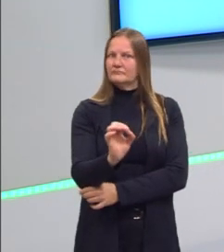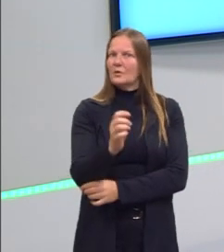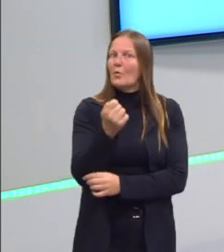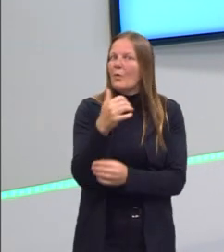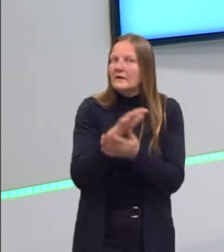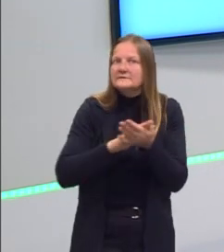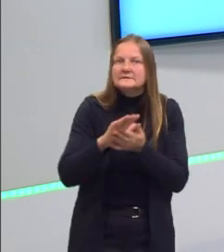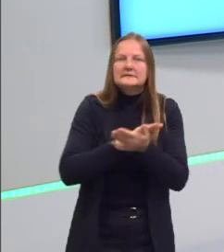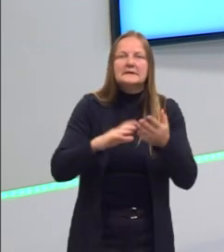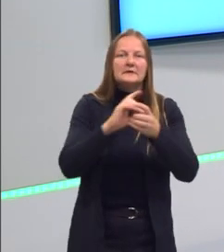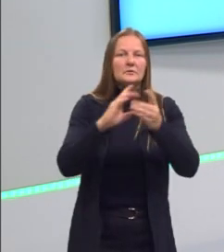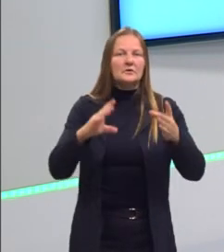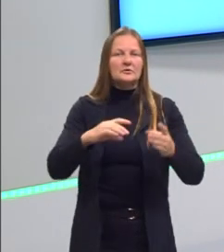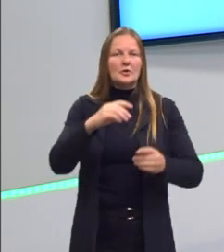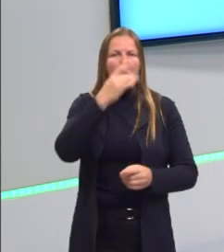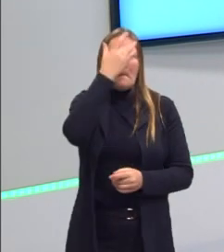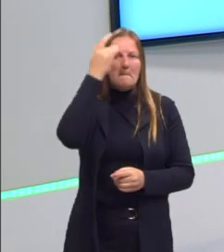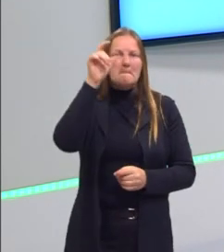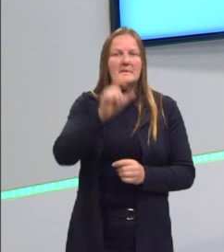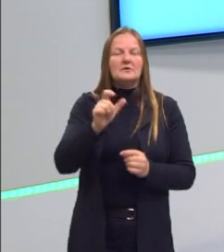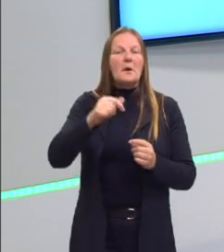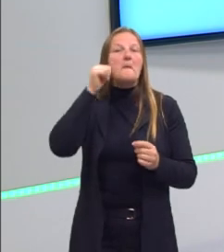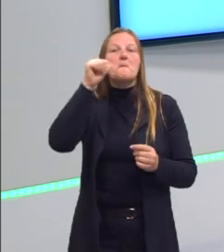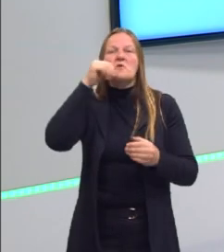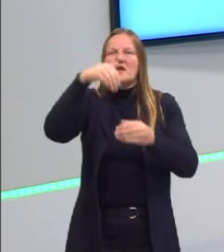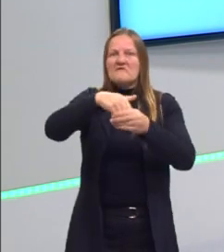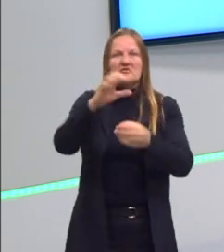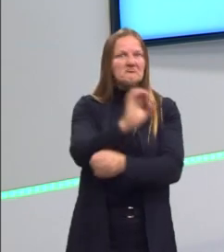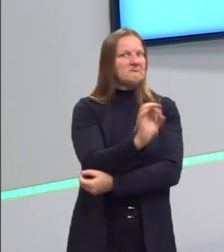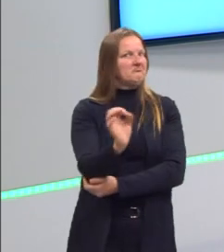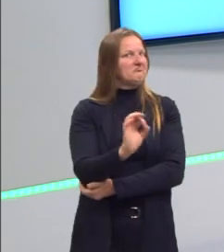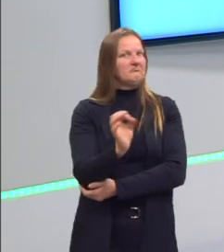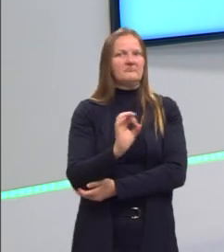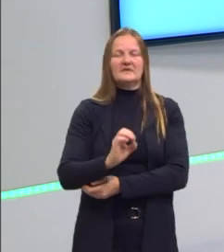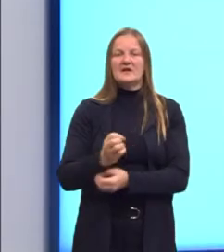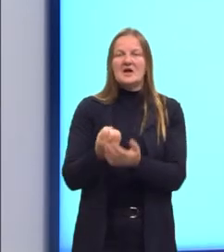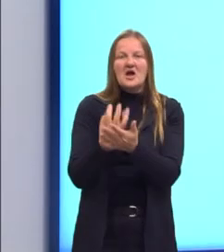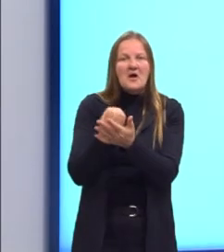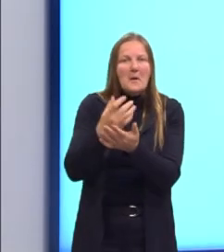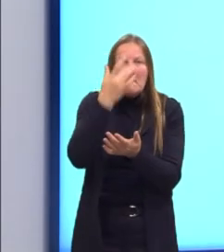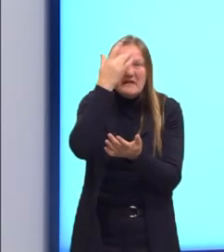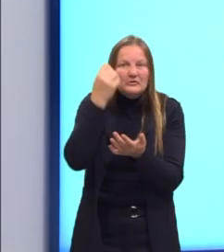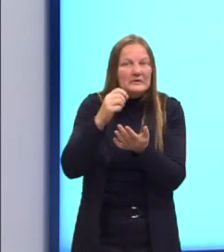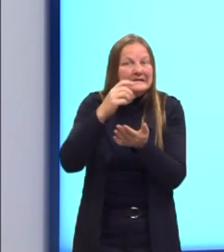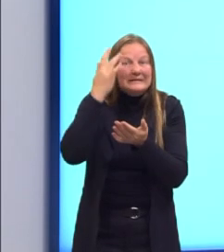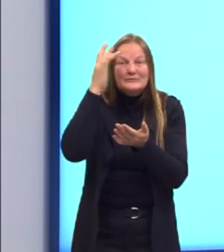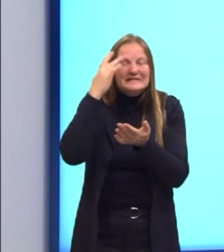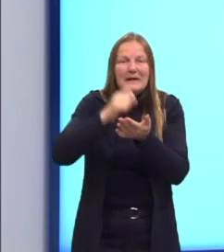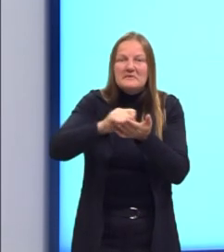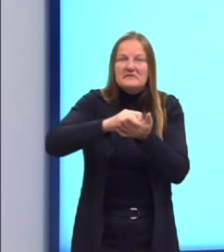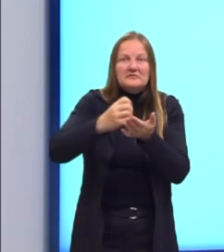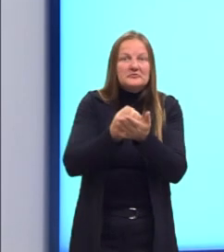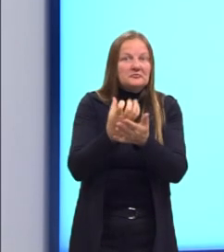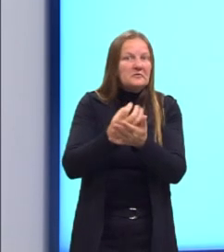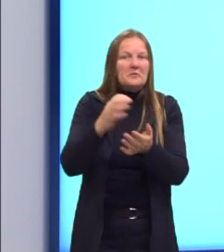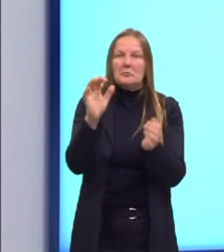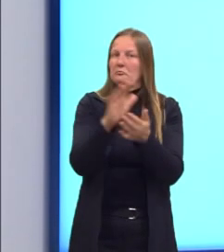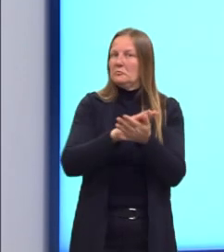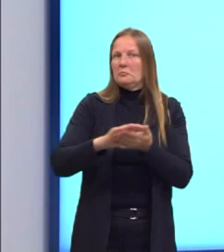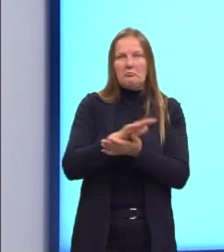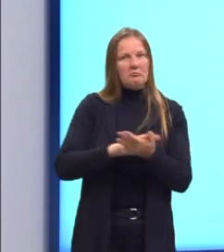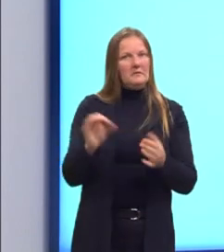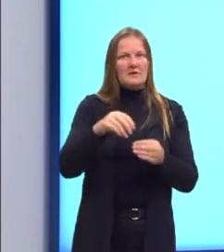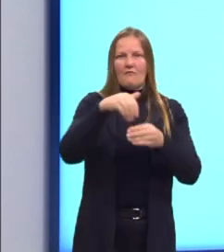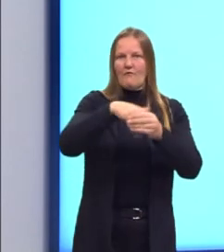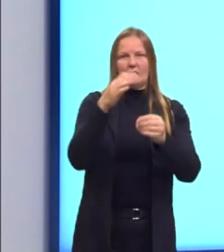participação popular, as mulheres não votam, pessoas analfabetas também são proibidas de votar, e ela tem